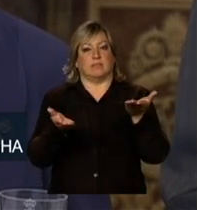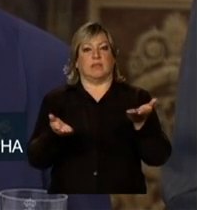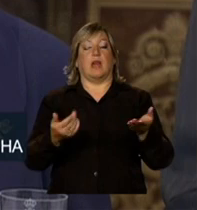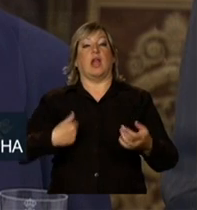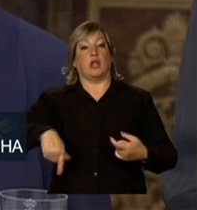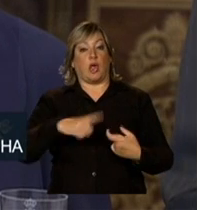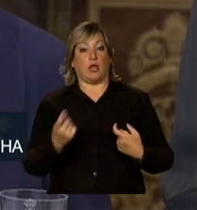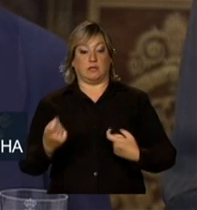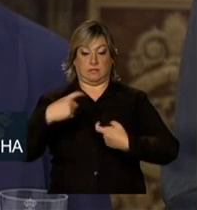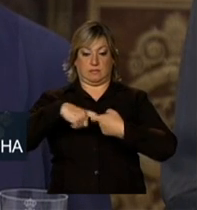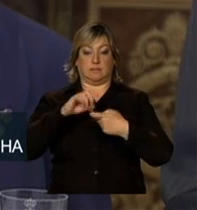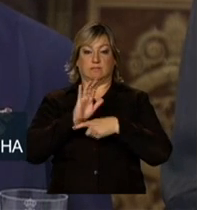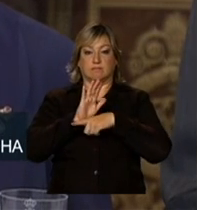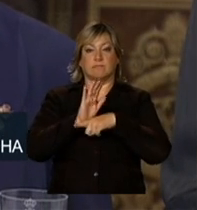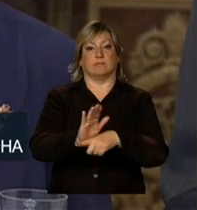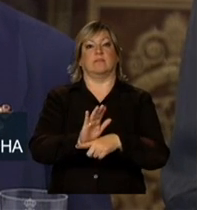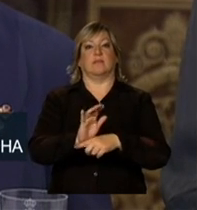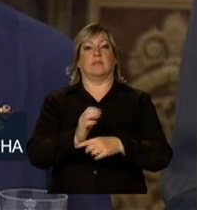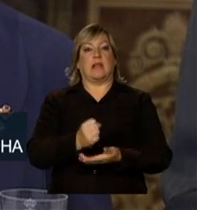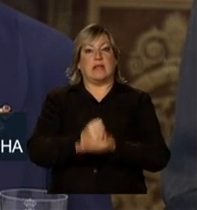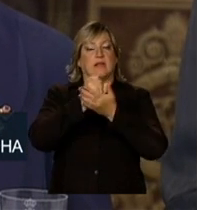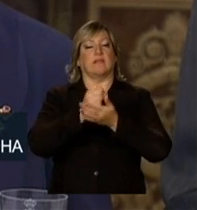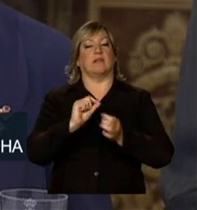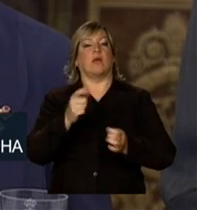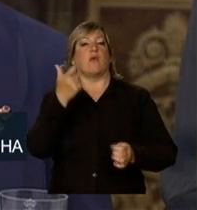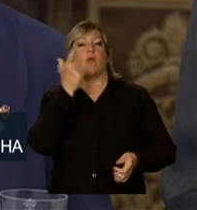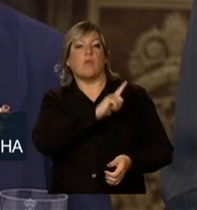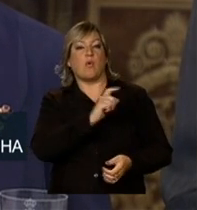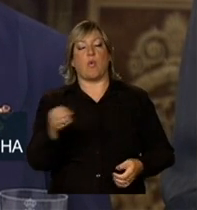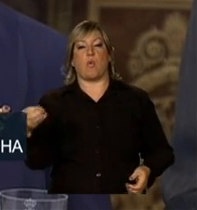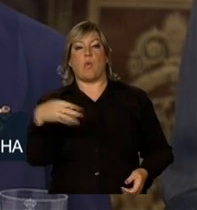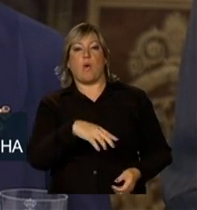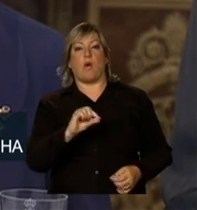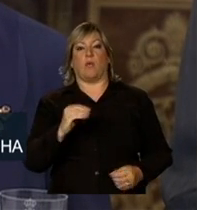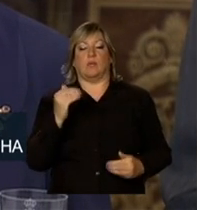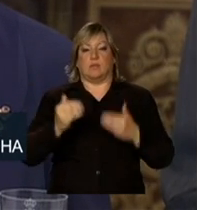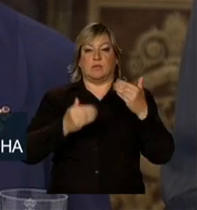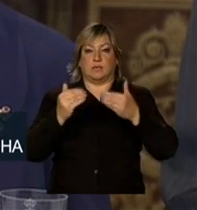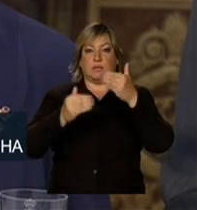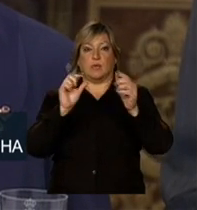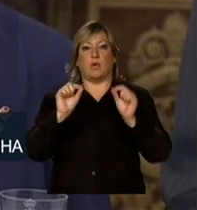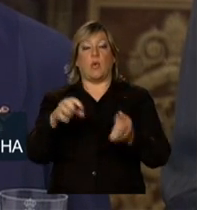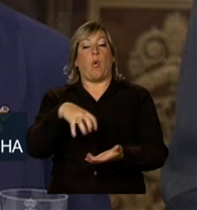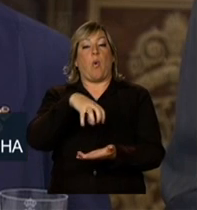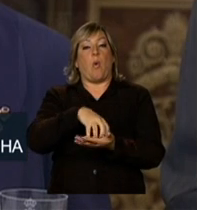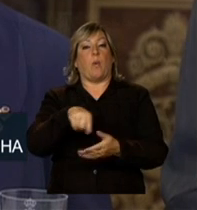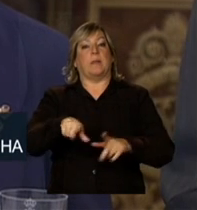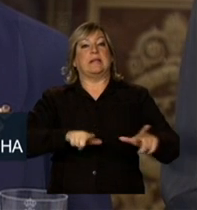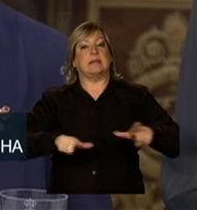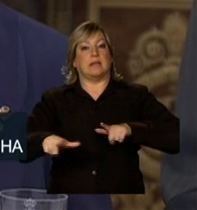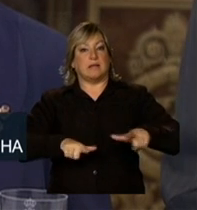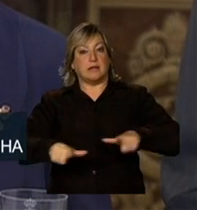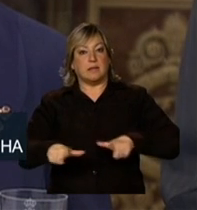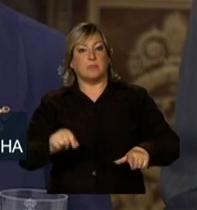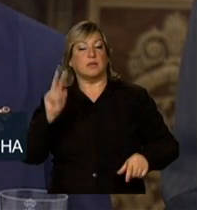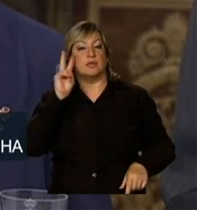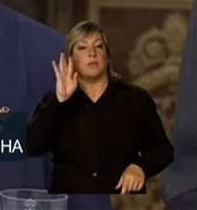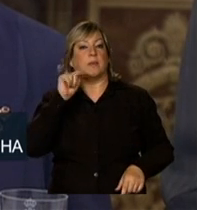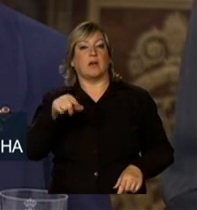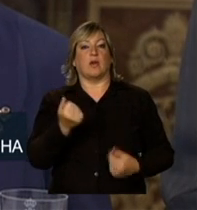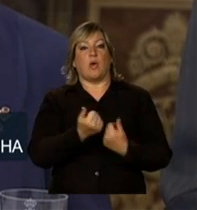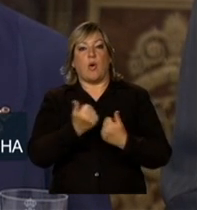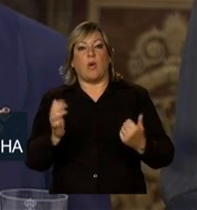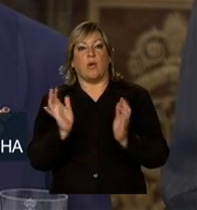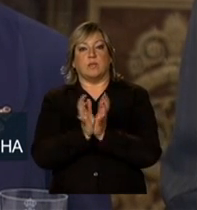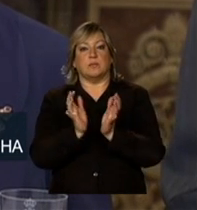parceria ganhará nova perspectiva com a criação do Grupo de Trabalho sobre Cooperação